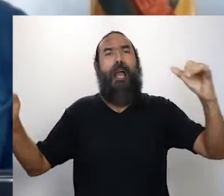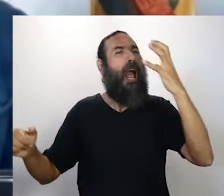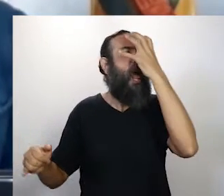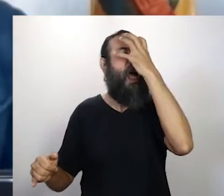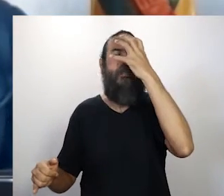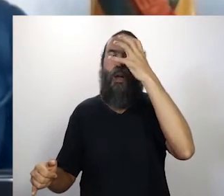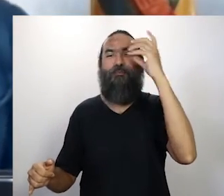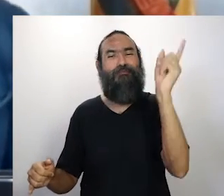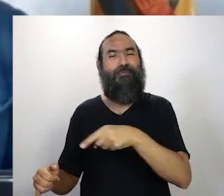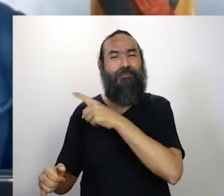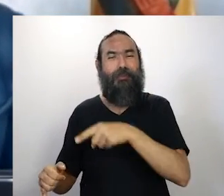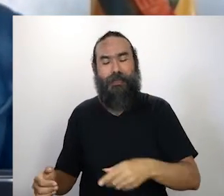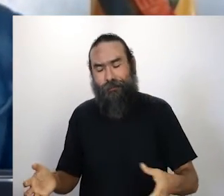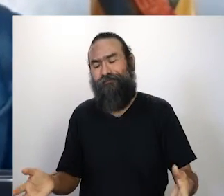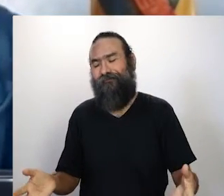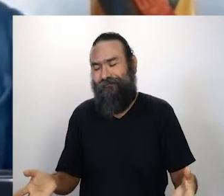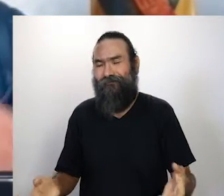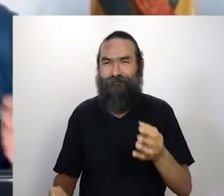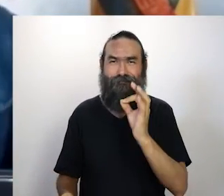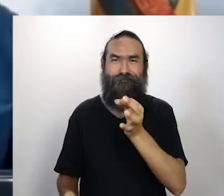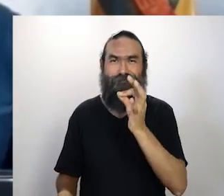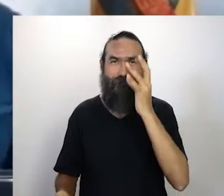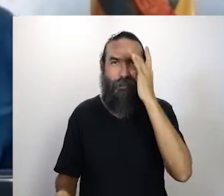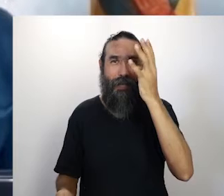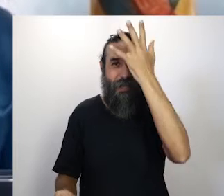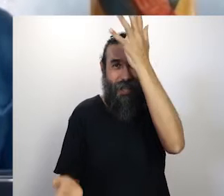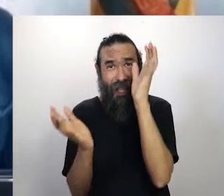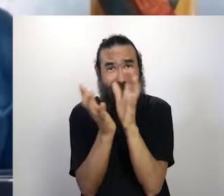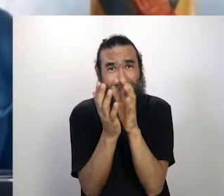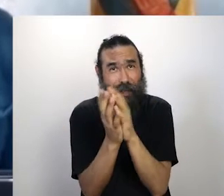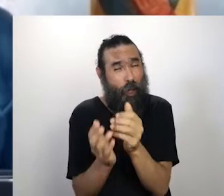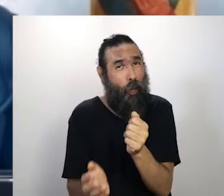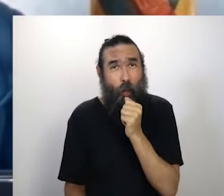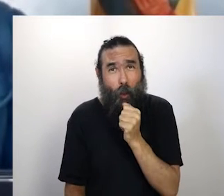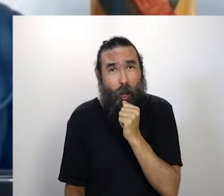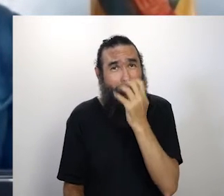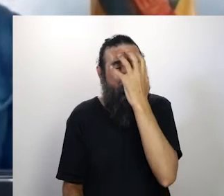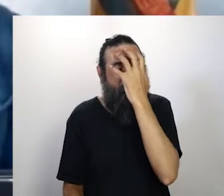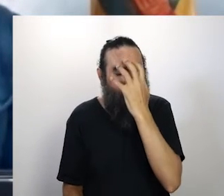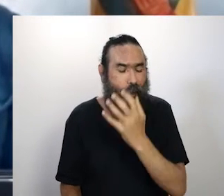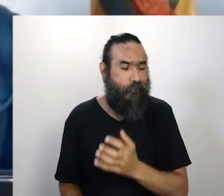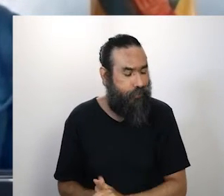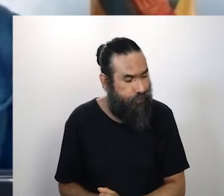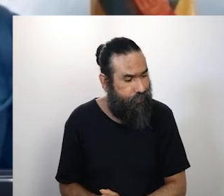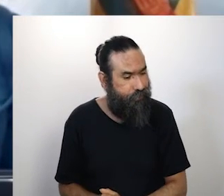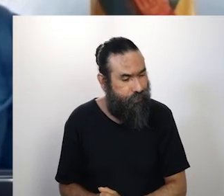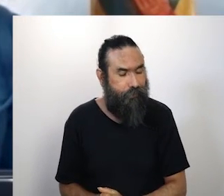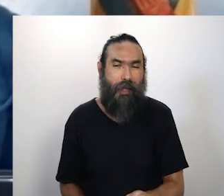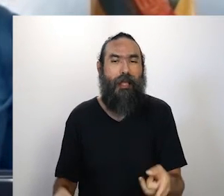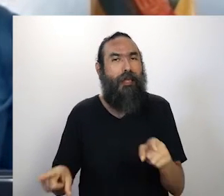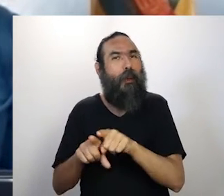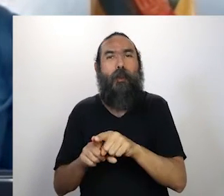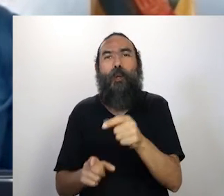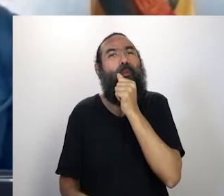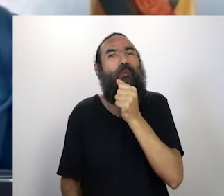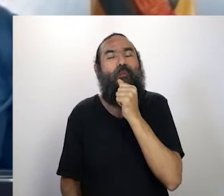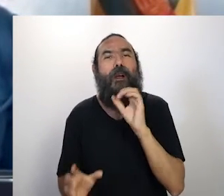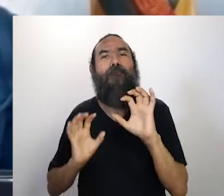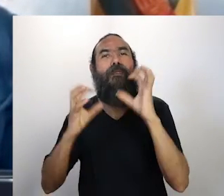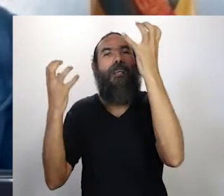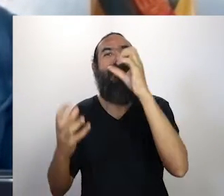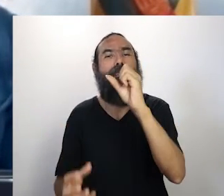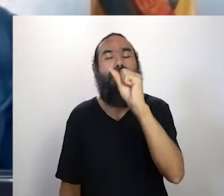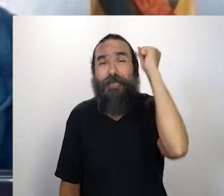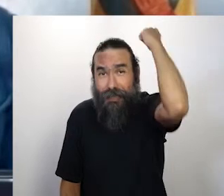é, Recife e Olinda sem Carnaval, e o que foi para a gente não ter o São João. Mas eu acredito que também a